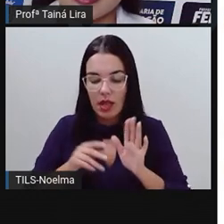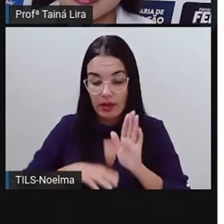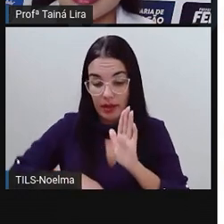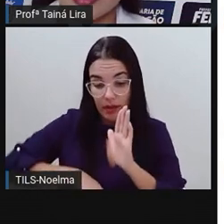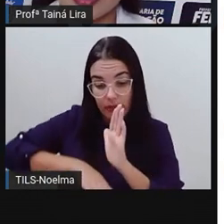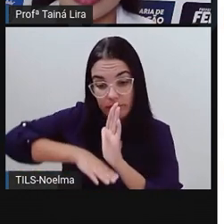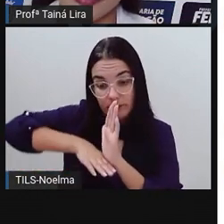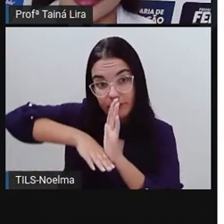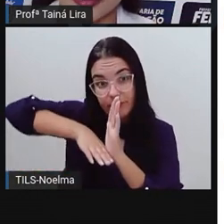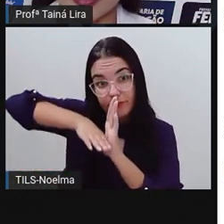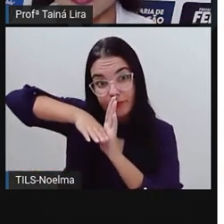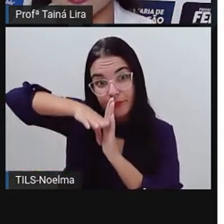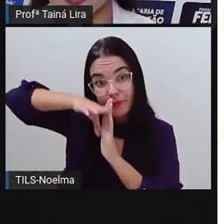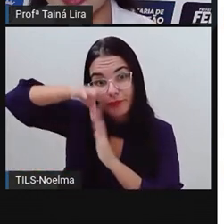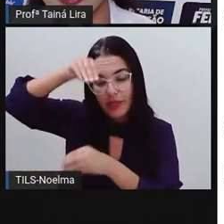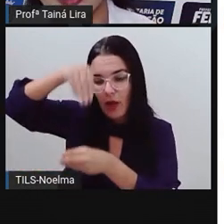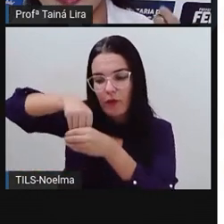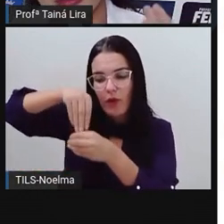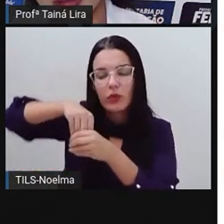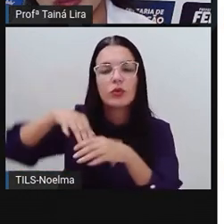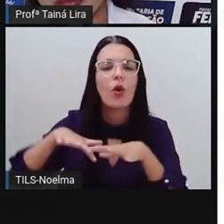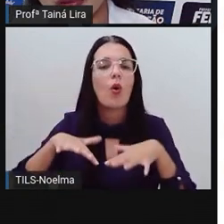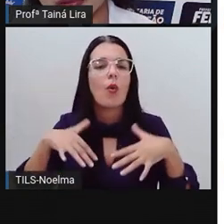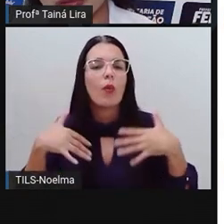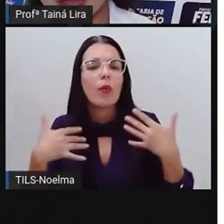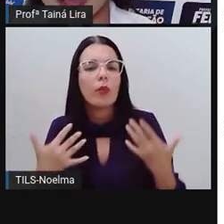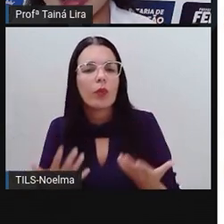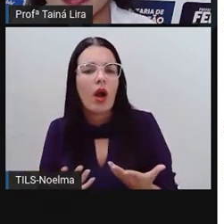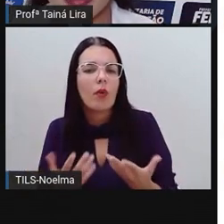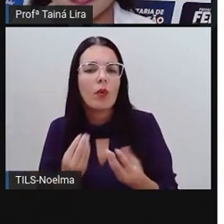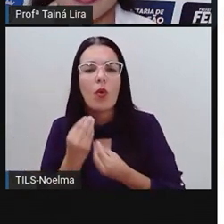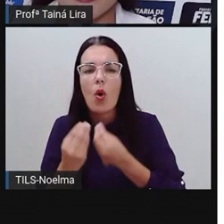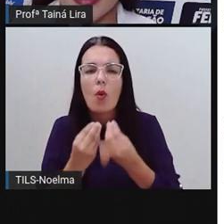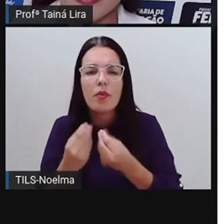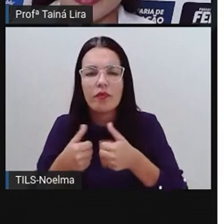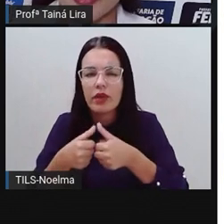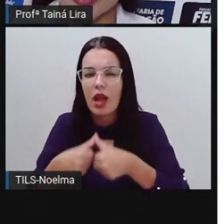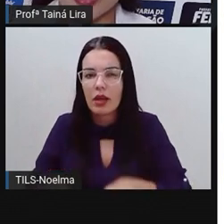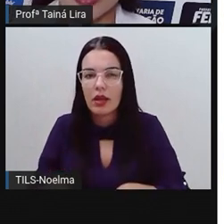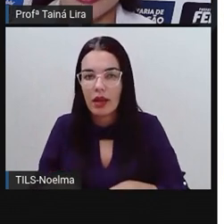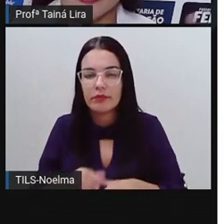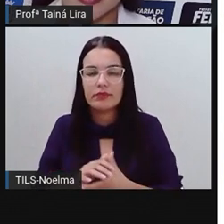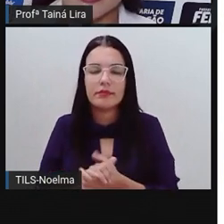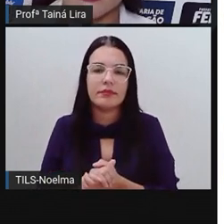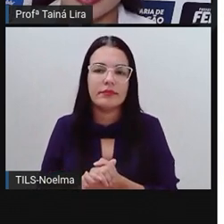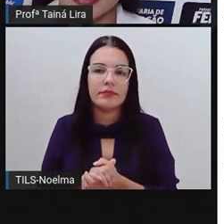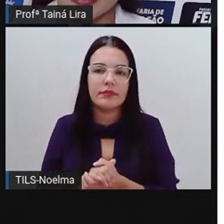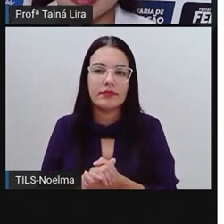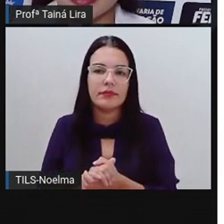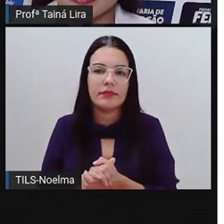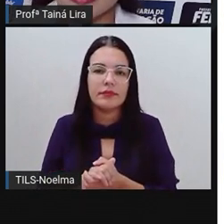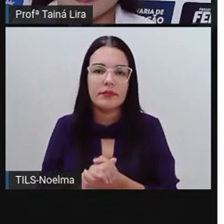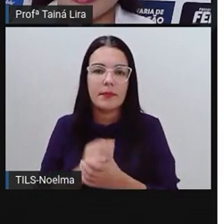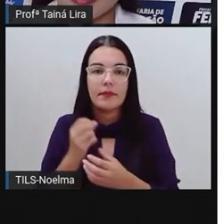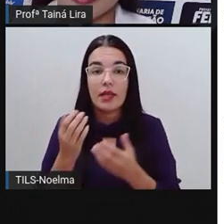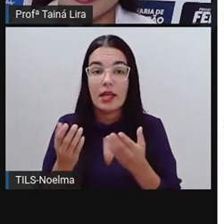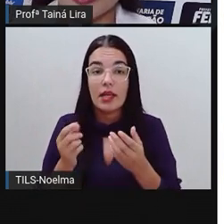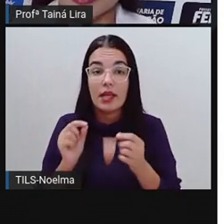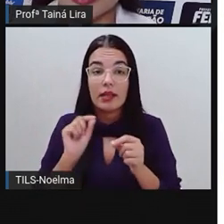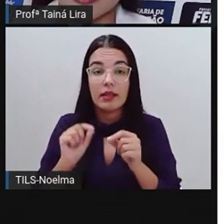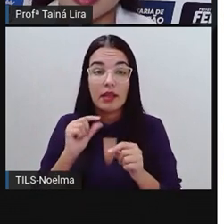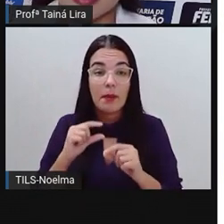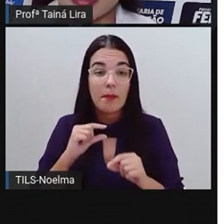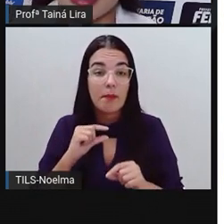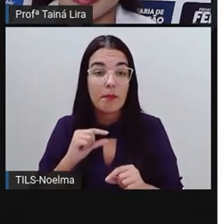crescente de votos, ou seja, da que teve menos votos para a que teve mais votos, como é que ficaria? Quem teve menos